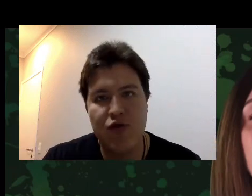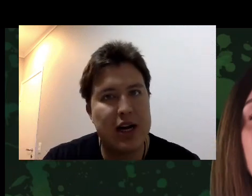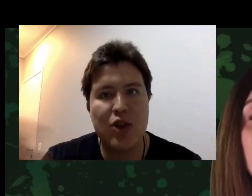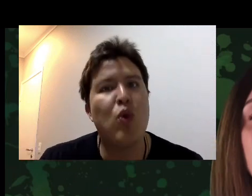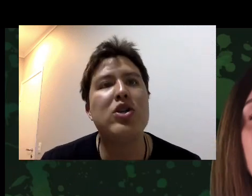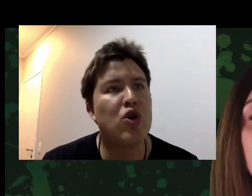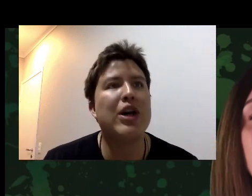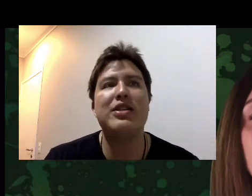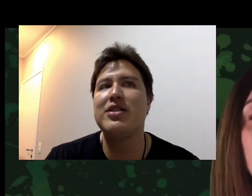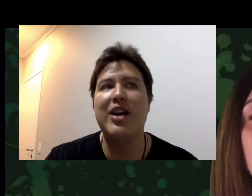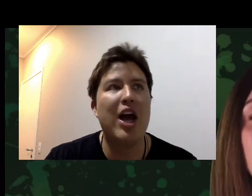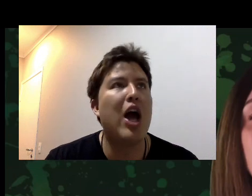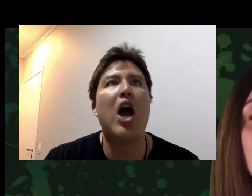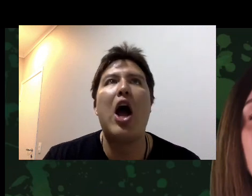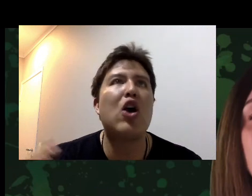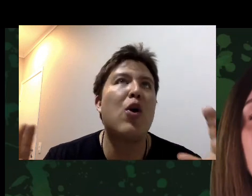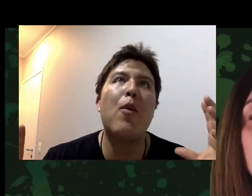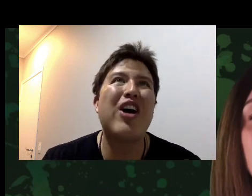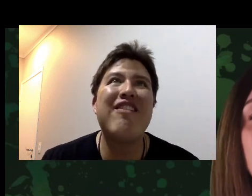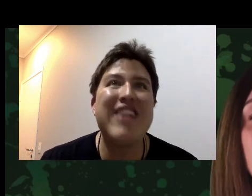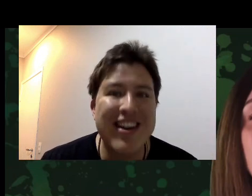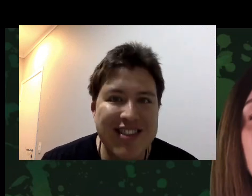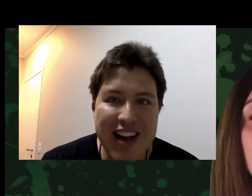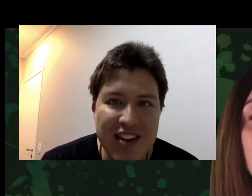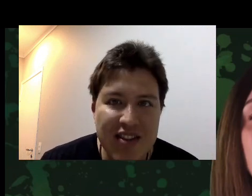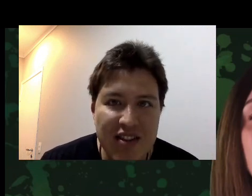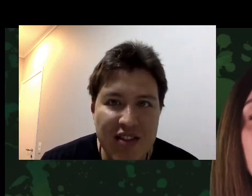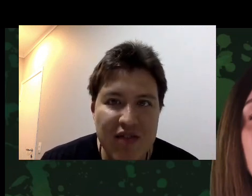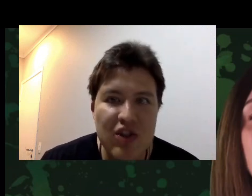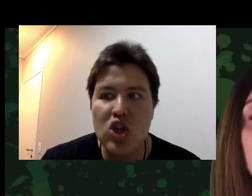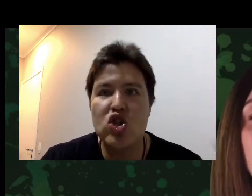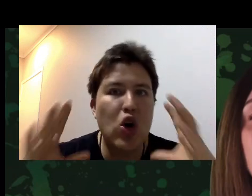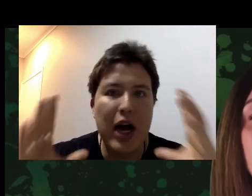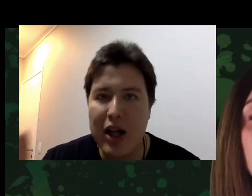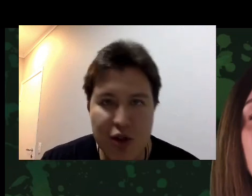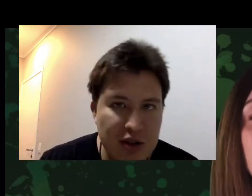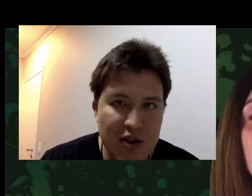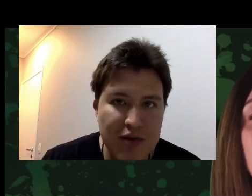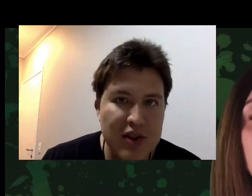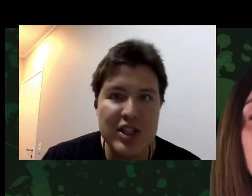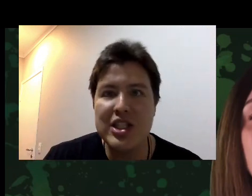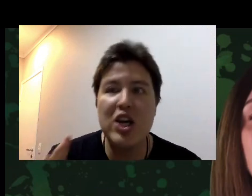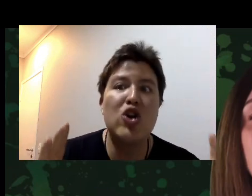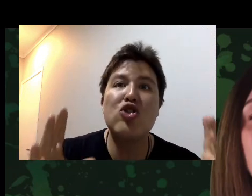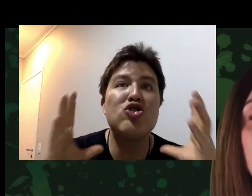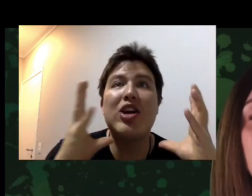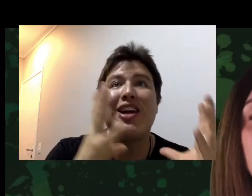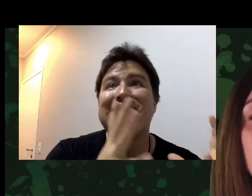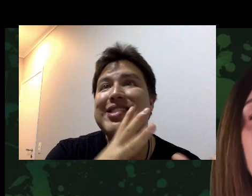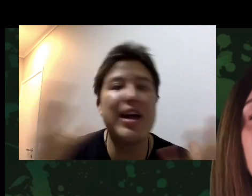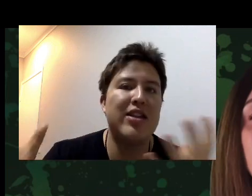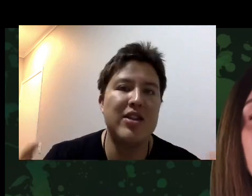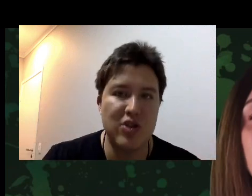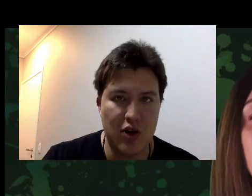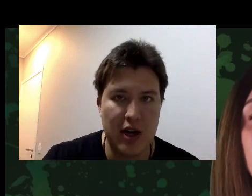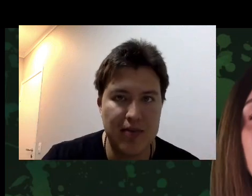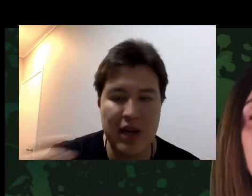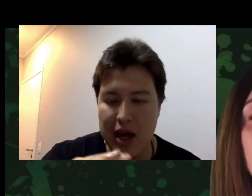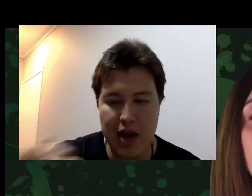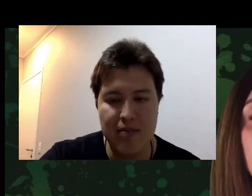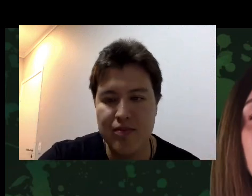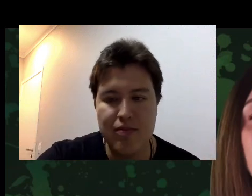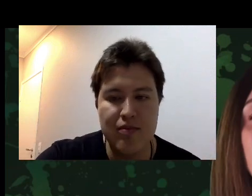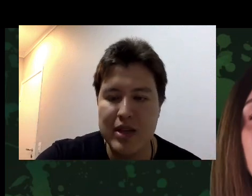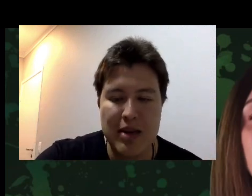ficar duas horas com boca aberta, chocado, sem conseguir sair da história.